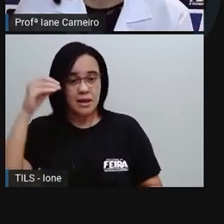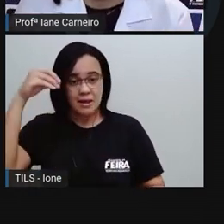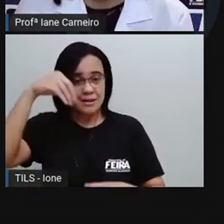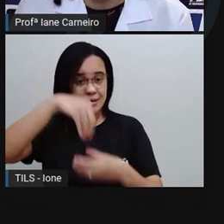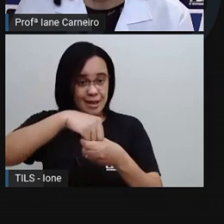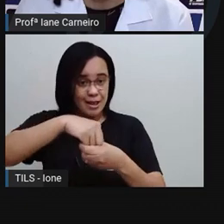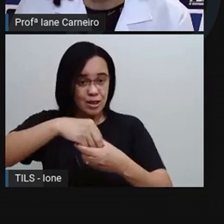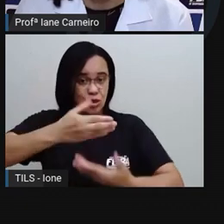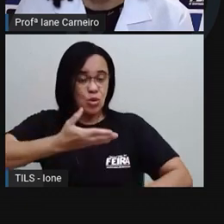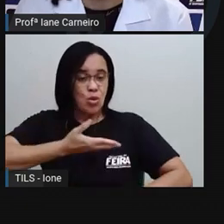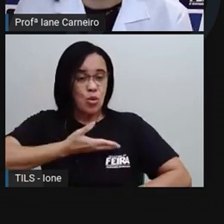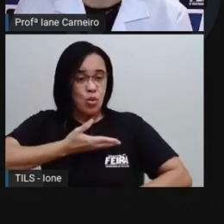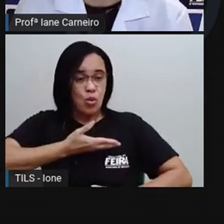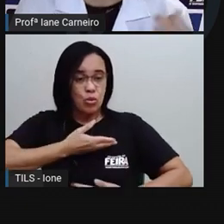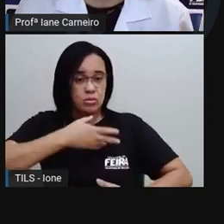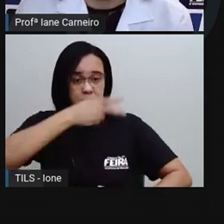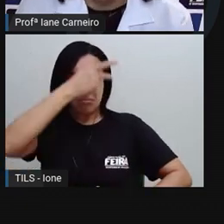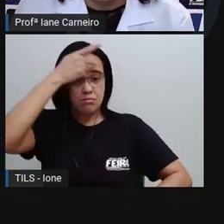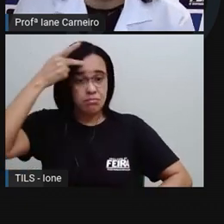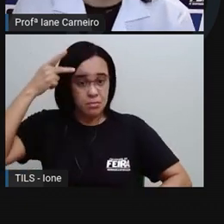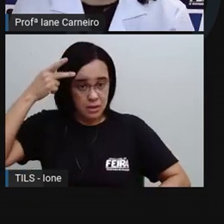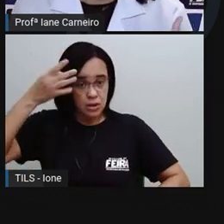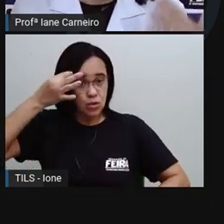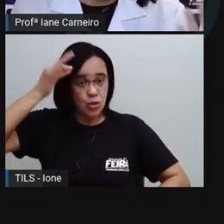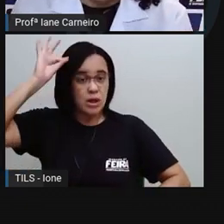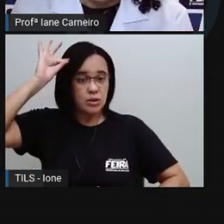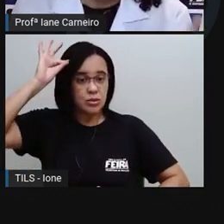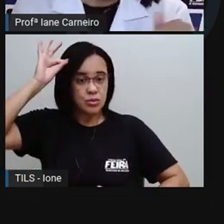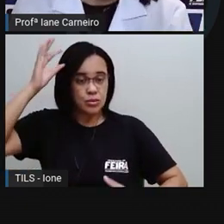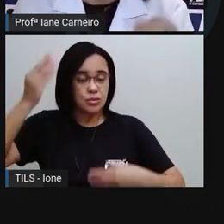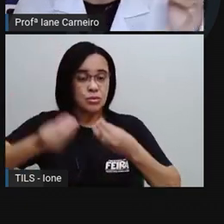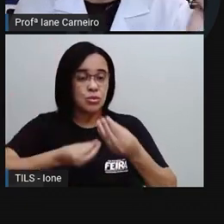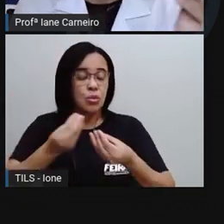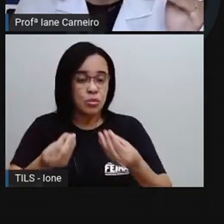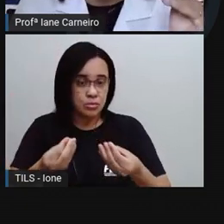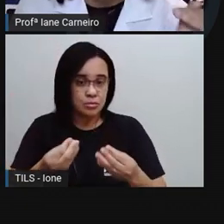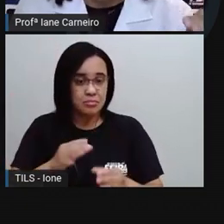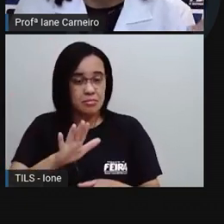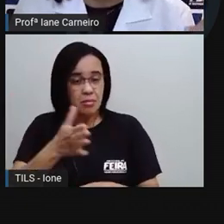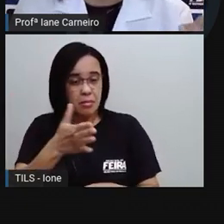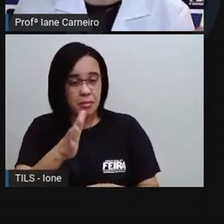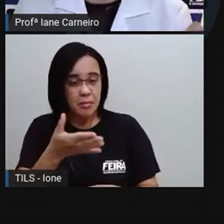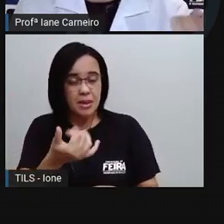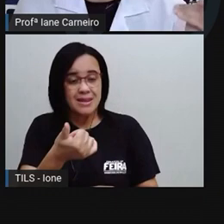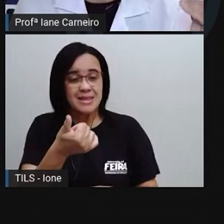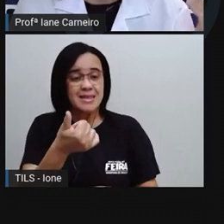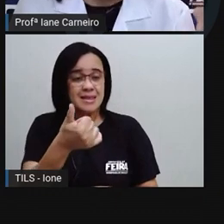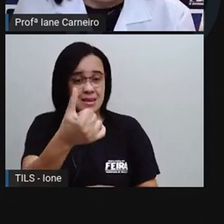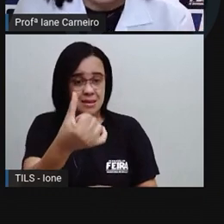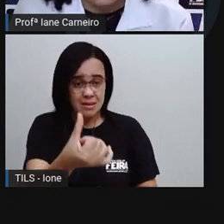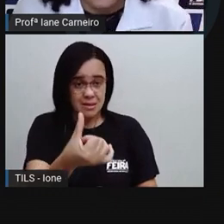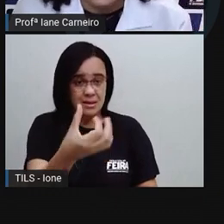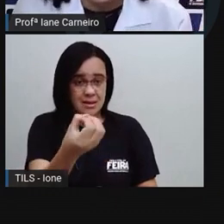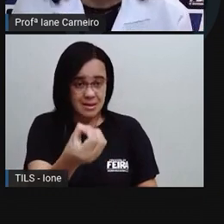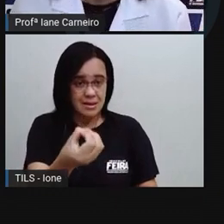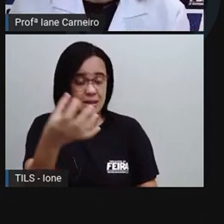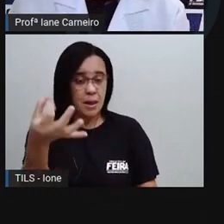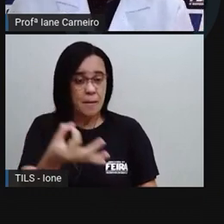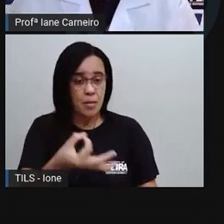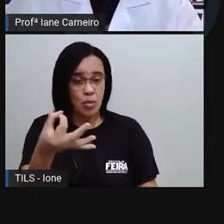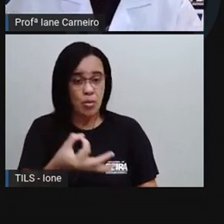Então, nesse corpo aqui, ó... De um adulto, ele tem, em média, 60% de água.